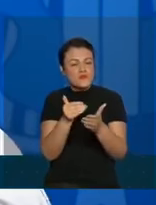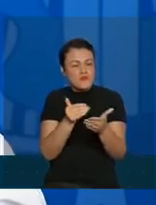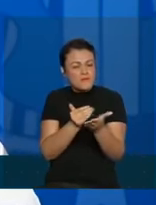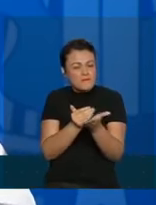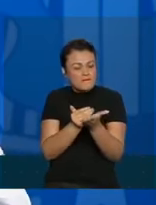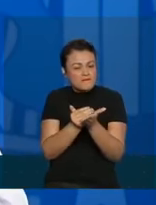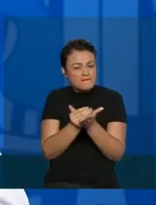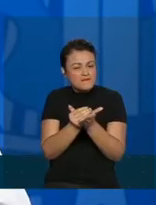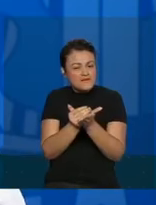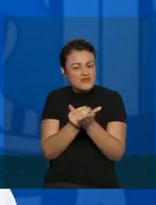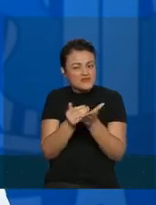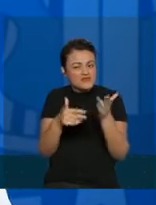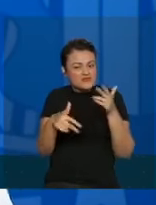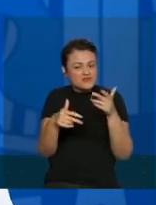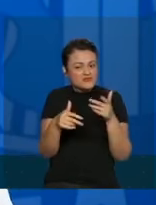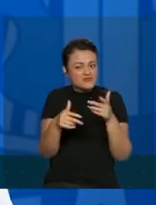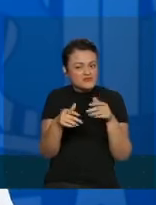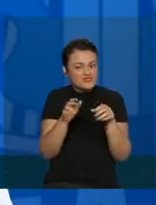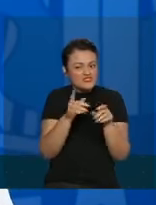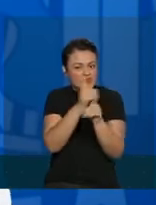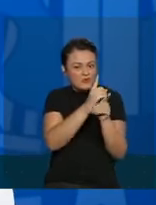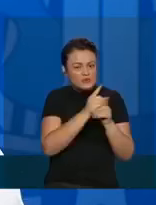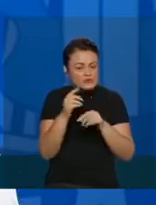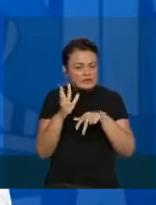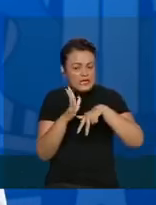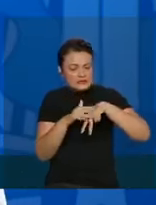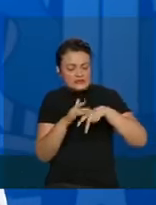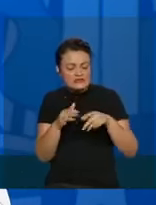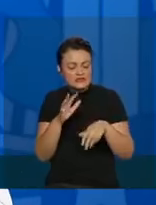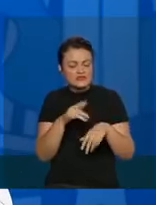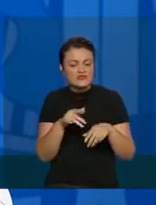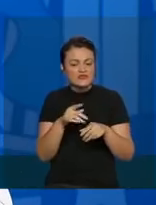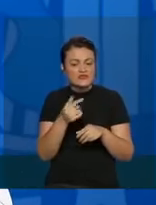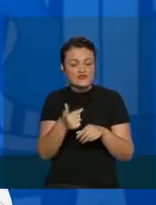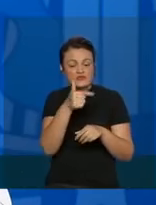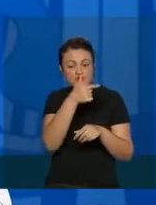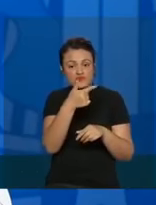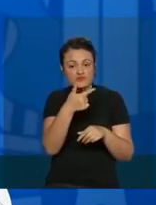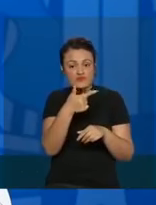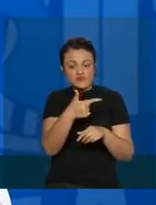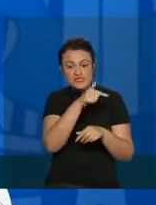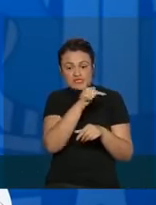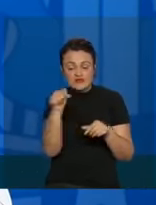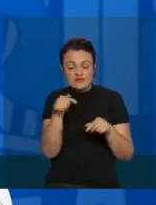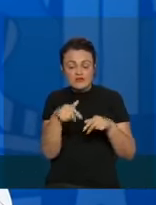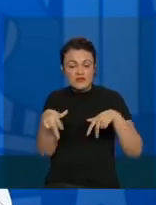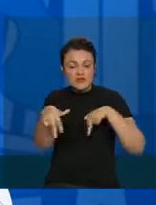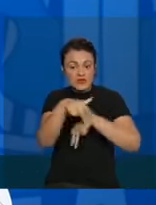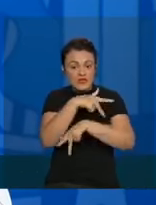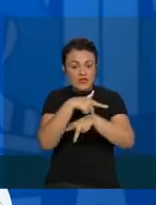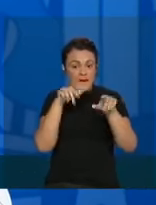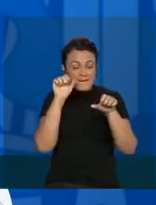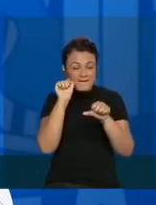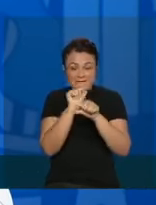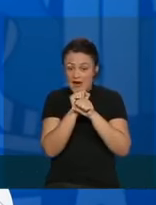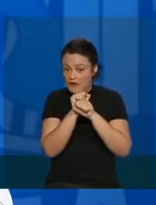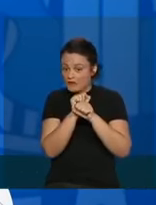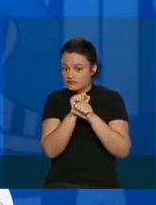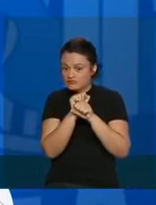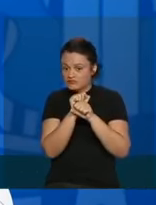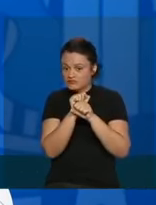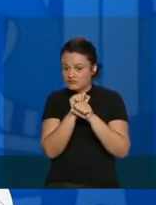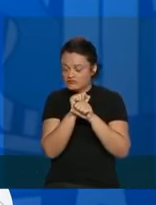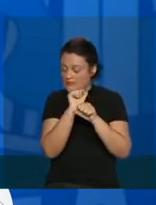início da circulação dos casos, nós passamos duas semanas com uma redução muito grande da